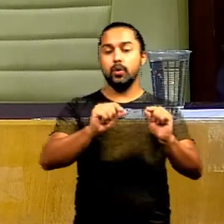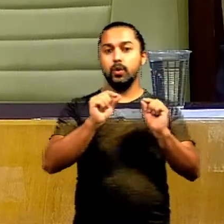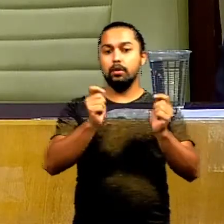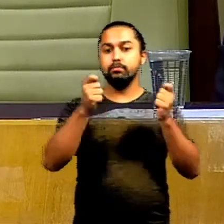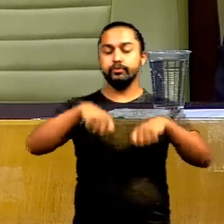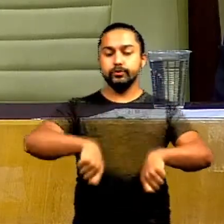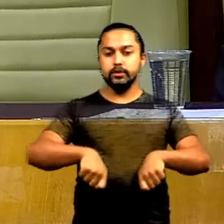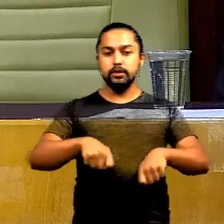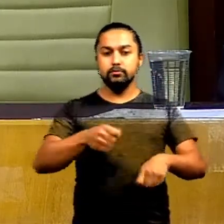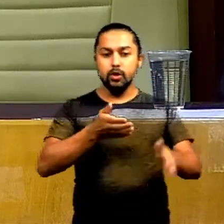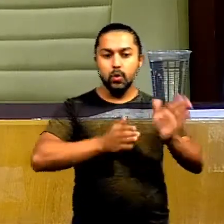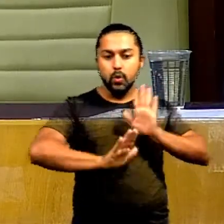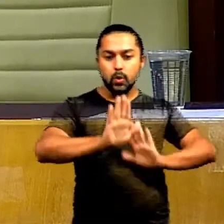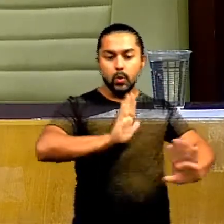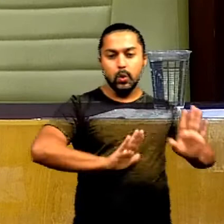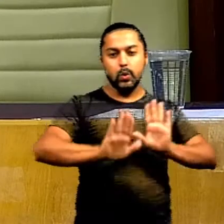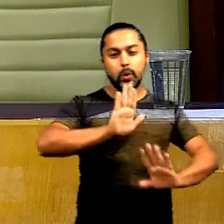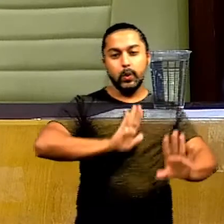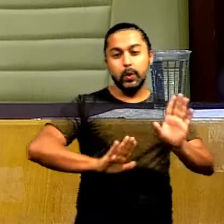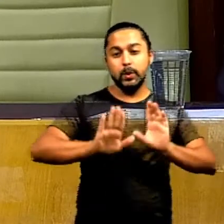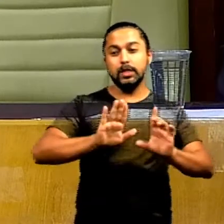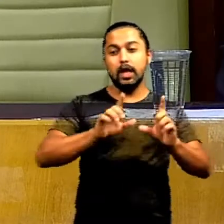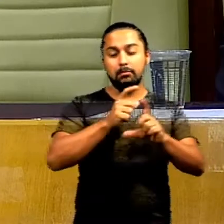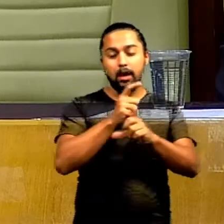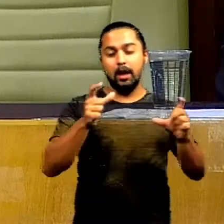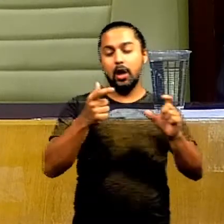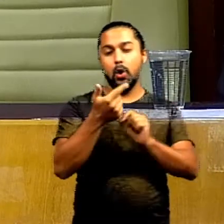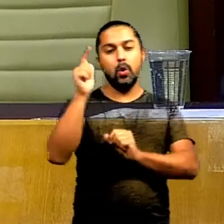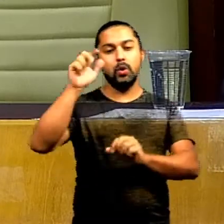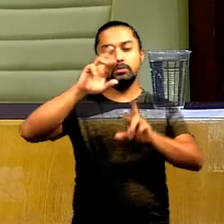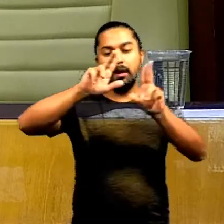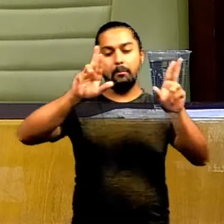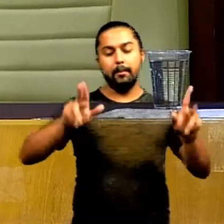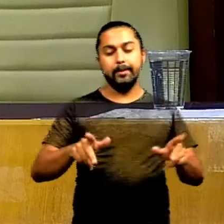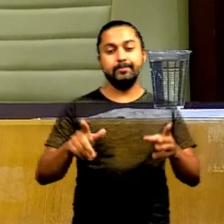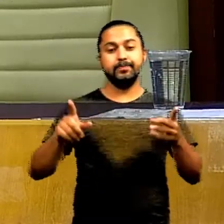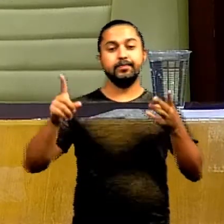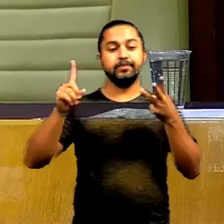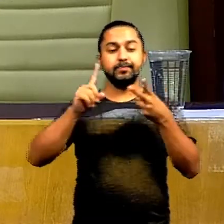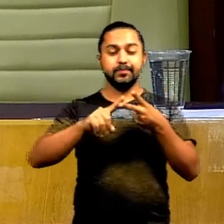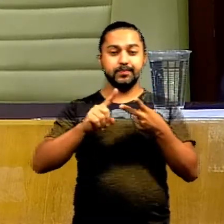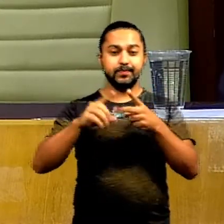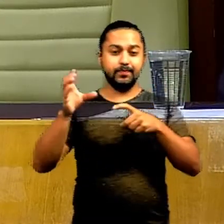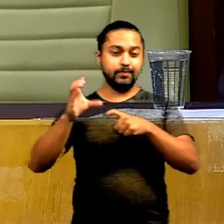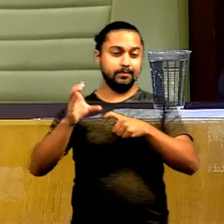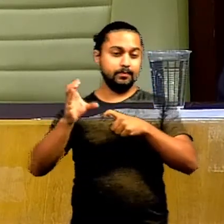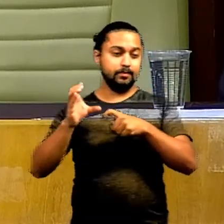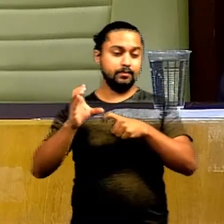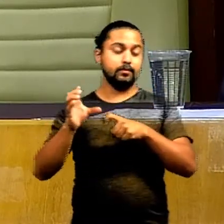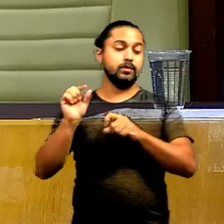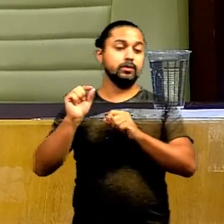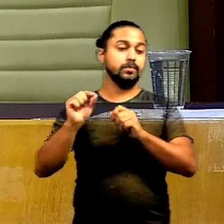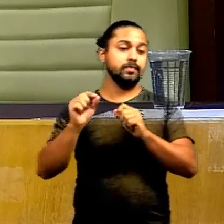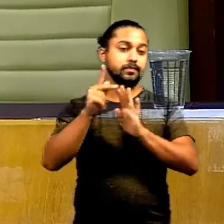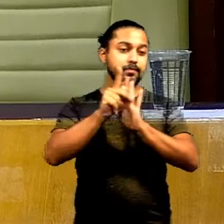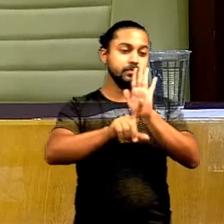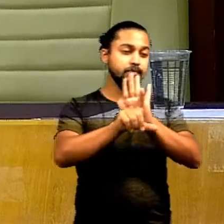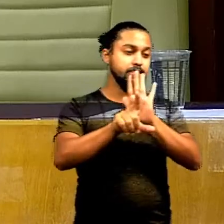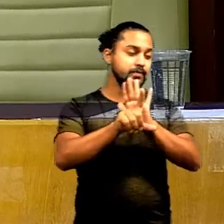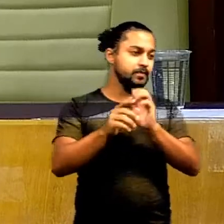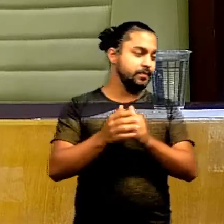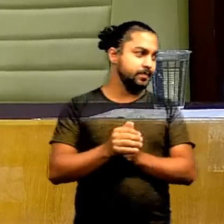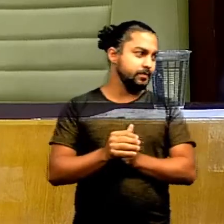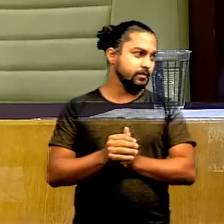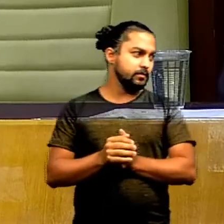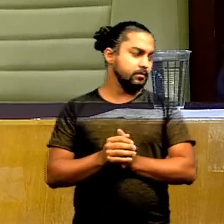triagem neonatal na sua modalidade ampliada e da outras providências. Doutora Cristina, projeto de lei declara utilidade pública a